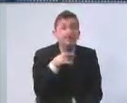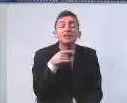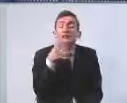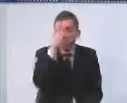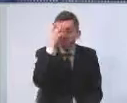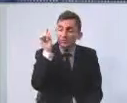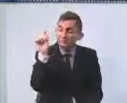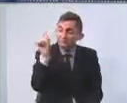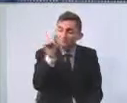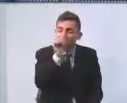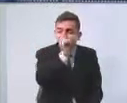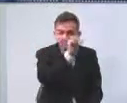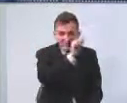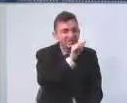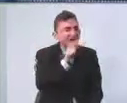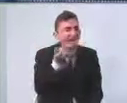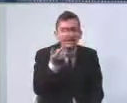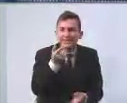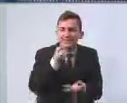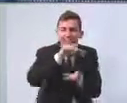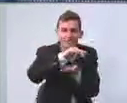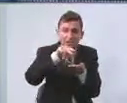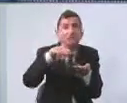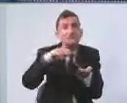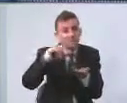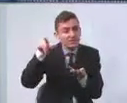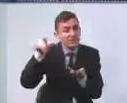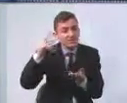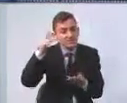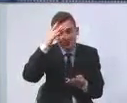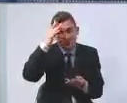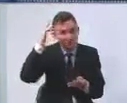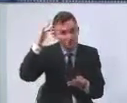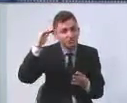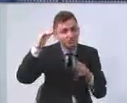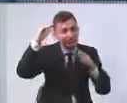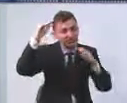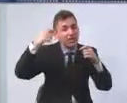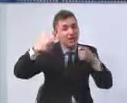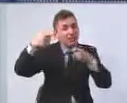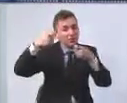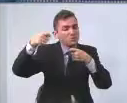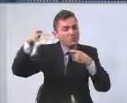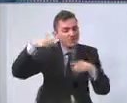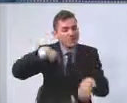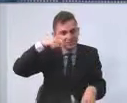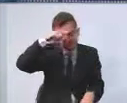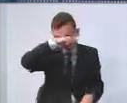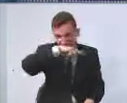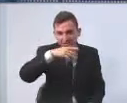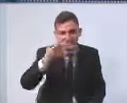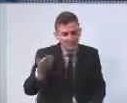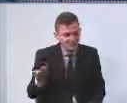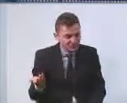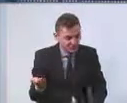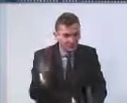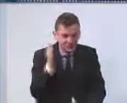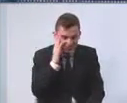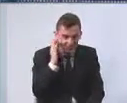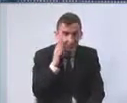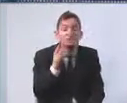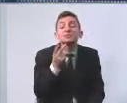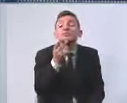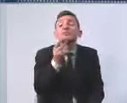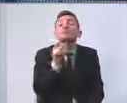compõem são elementos primeiro poderosos, elementos econômicos, então, segundo,